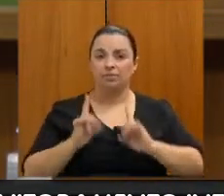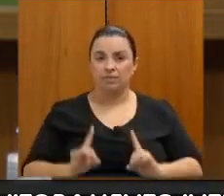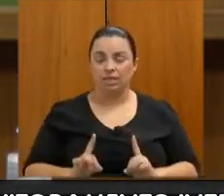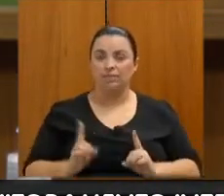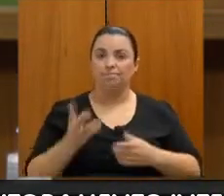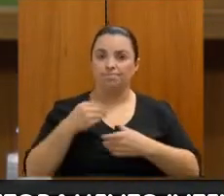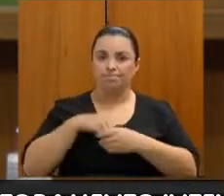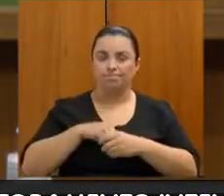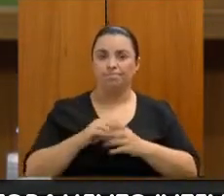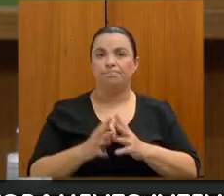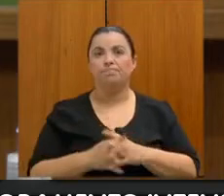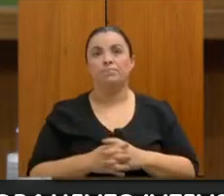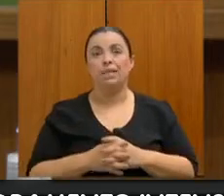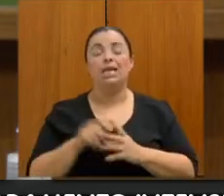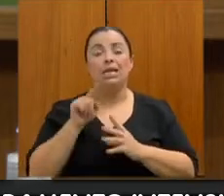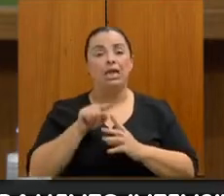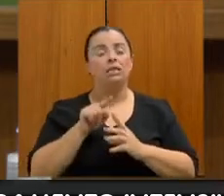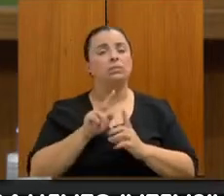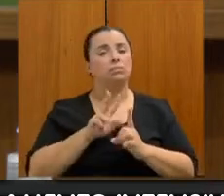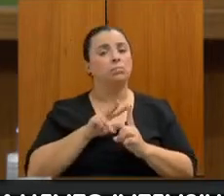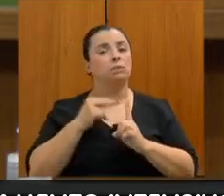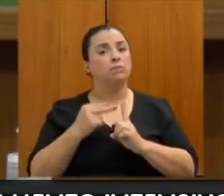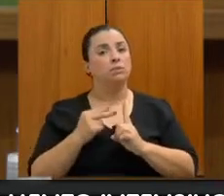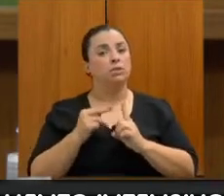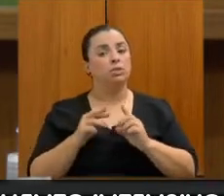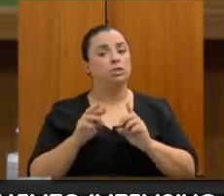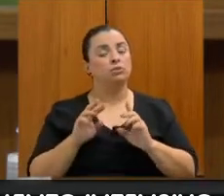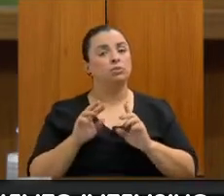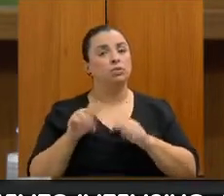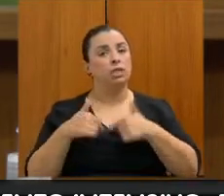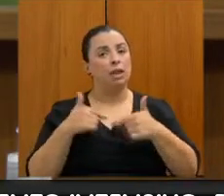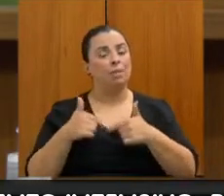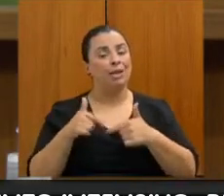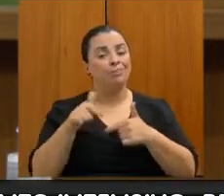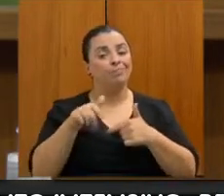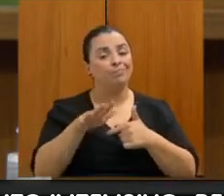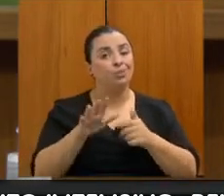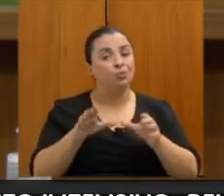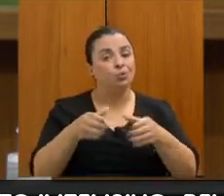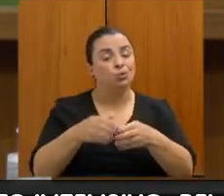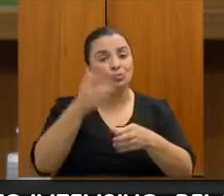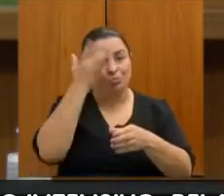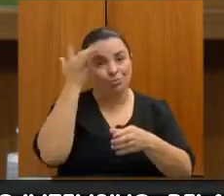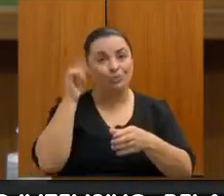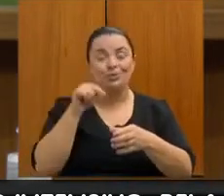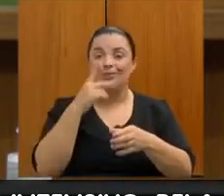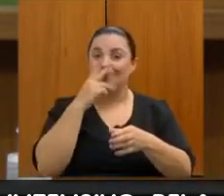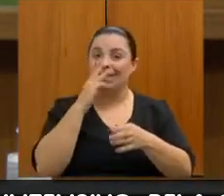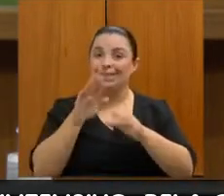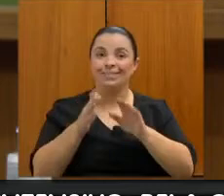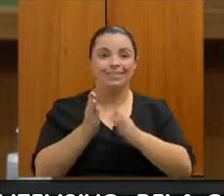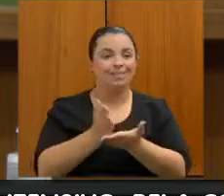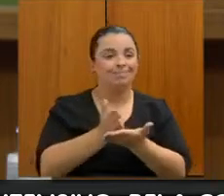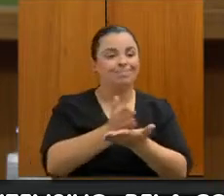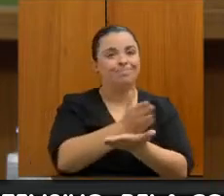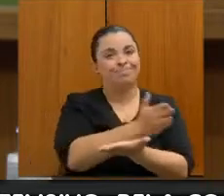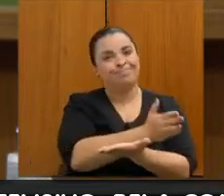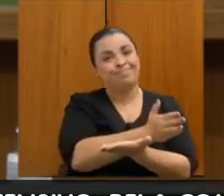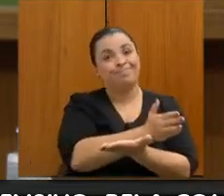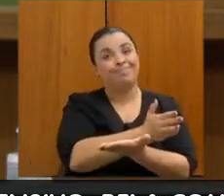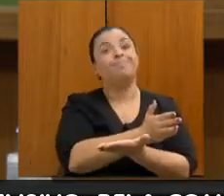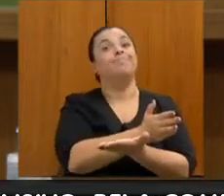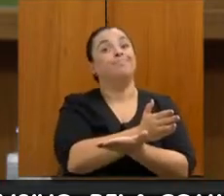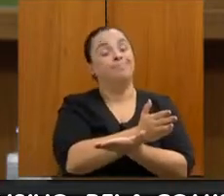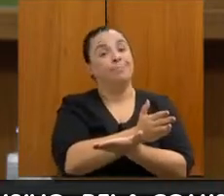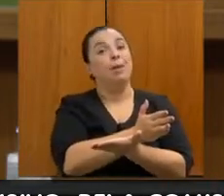trabalho é um público que ainda fica à margem, principalmente no cumprimento da lei de